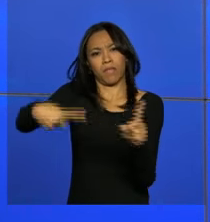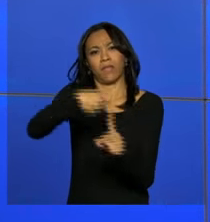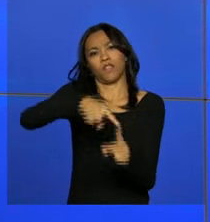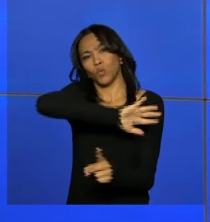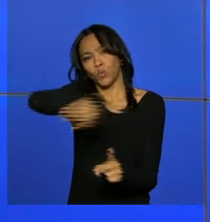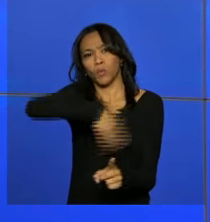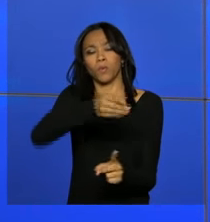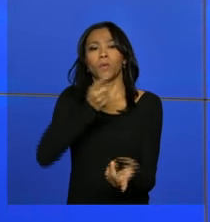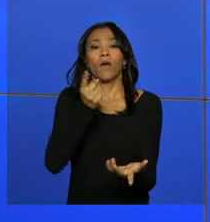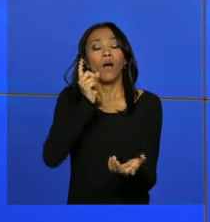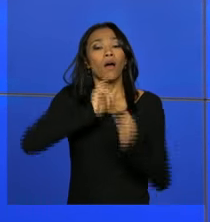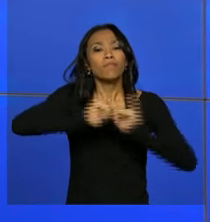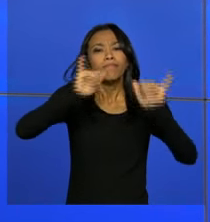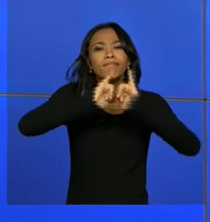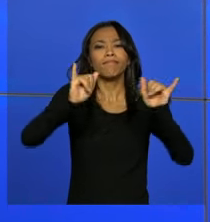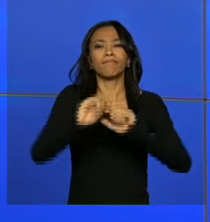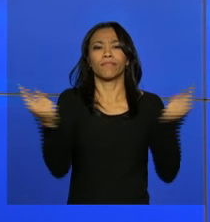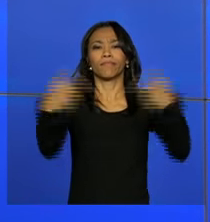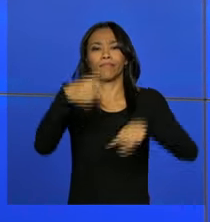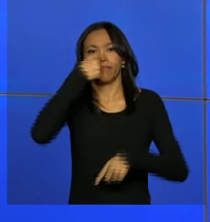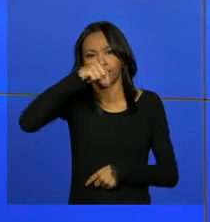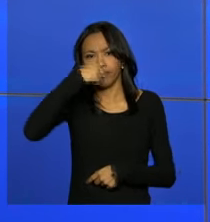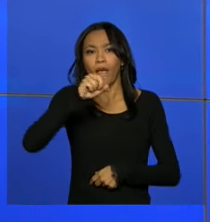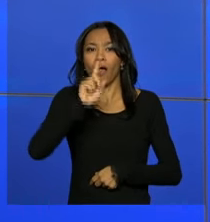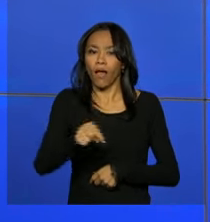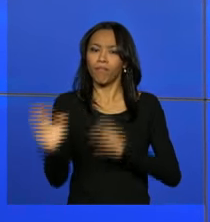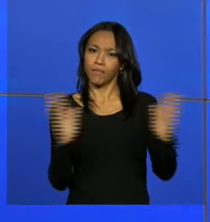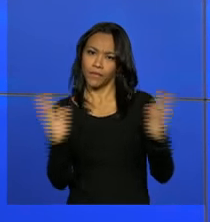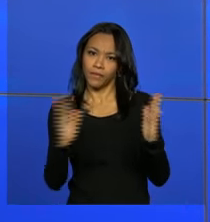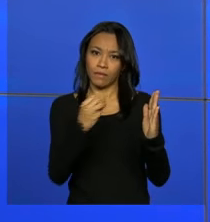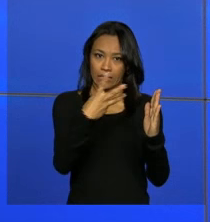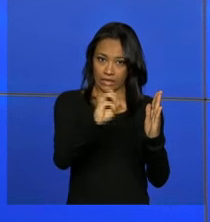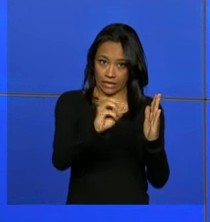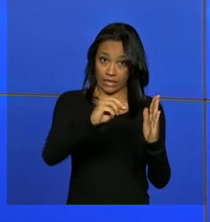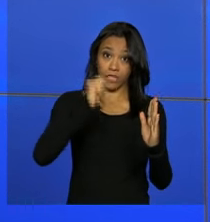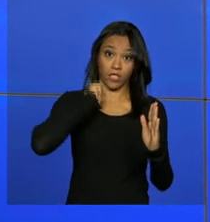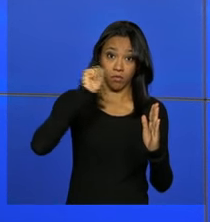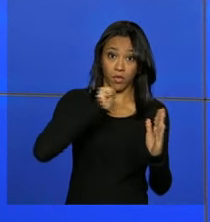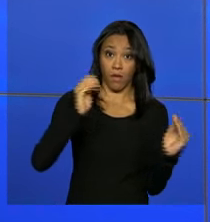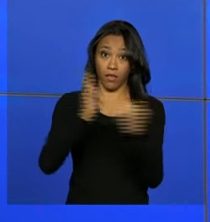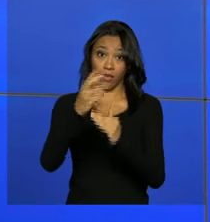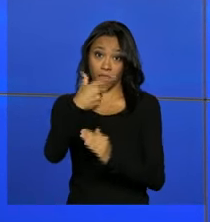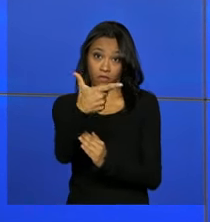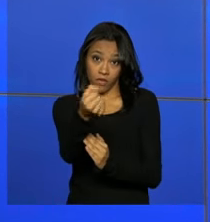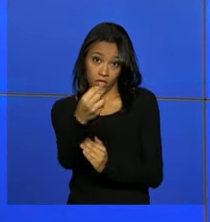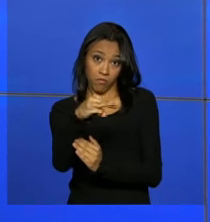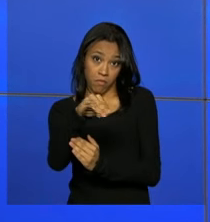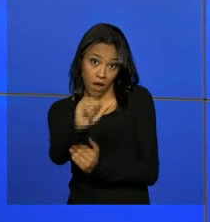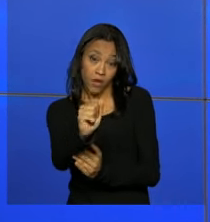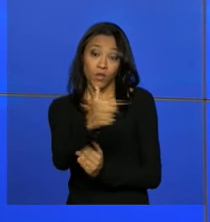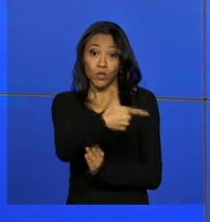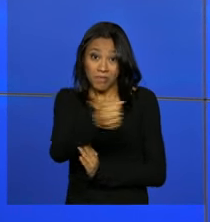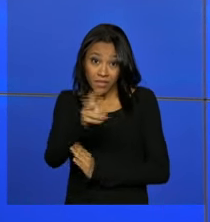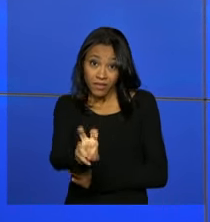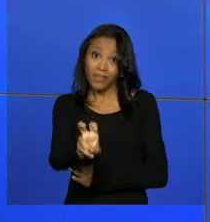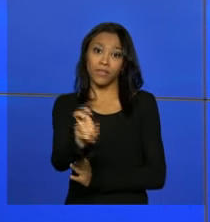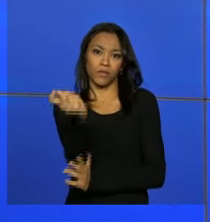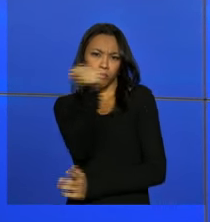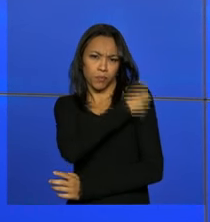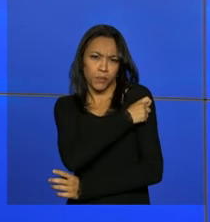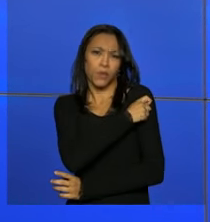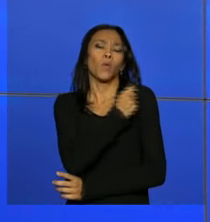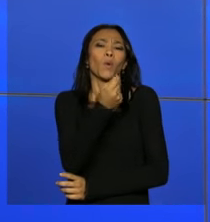campanha nacional de vacinação contra a gripe será realizada entre 30 de abril e 20 de maio. Em 2015, a campanha imunizou